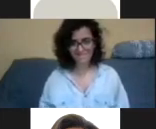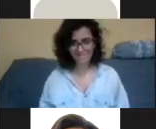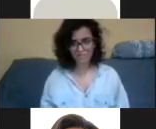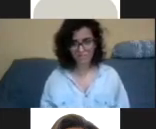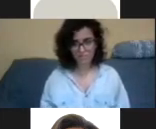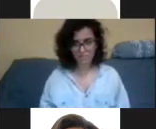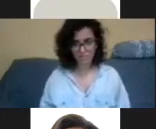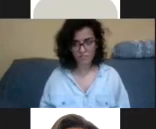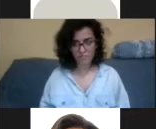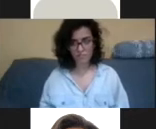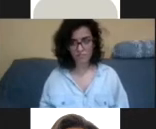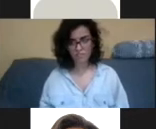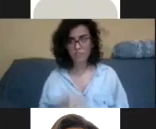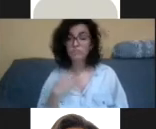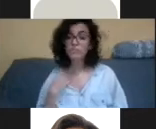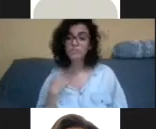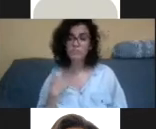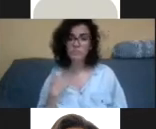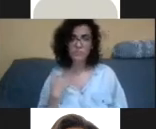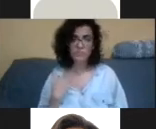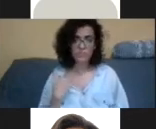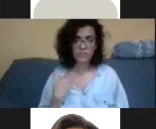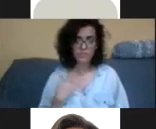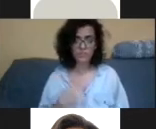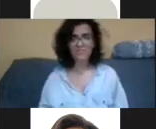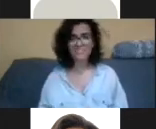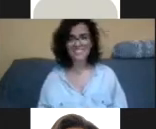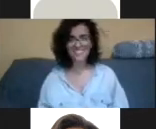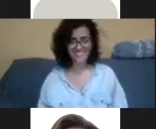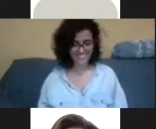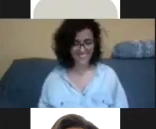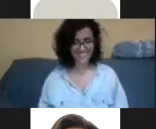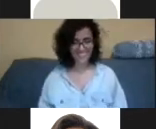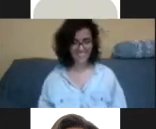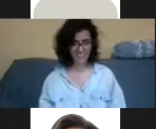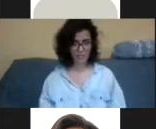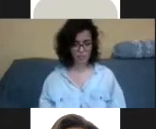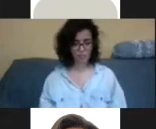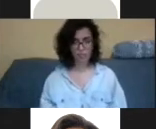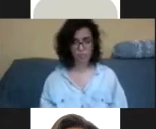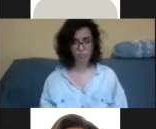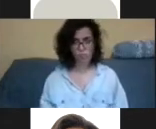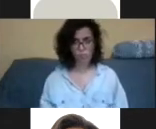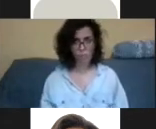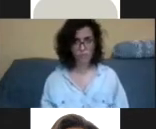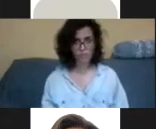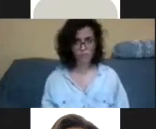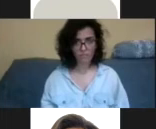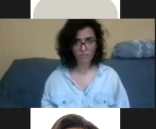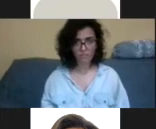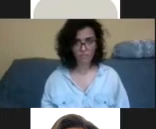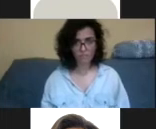Então, gente... Eu não posso fechar o microfone. Tá, fecha aí. O Eu Me Protejo foi o seguinte.